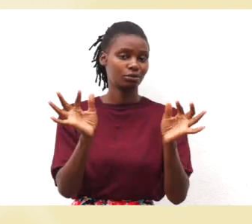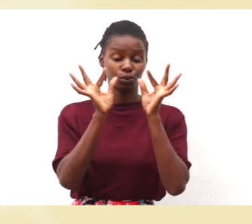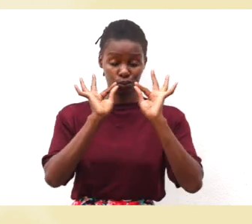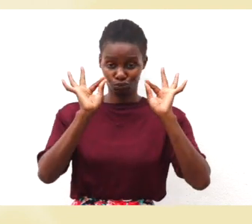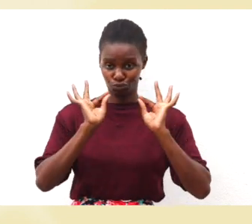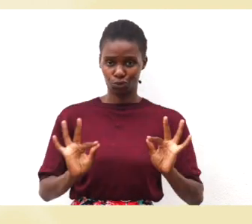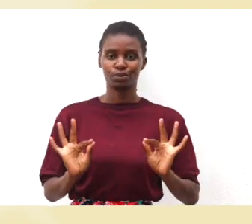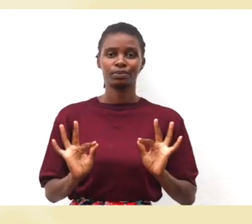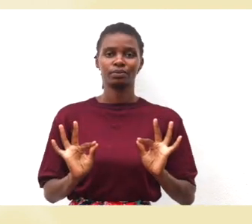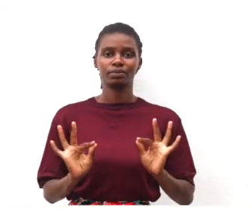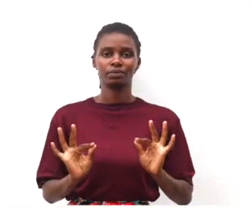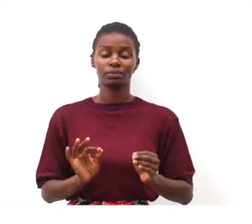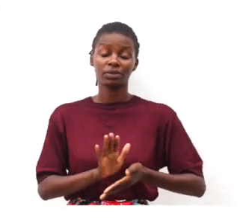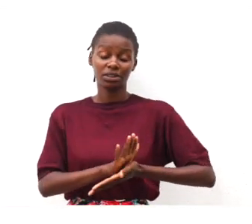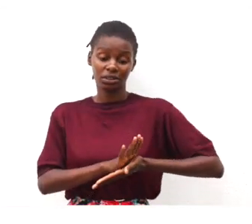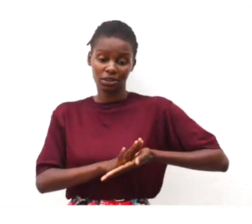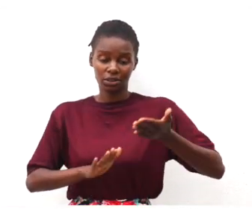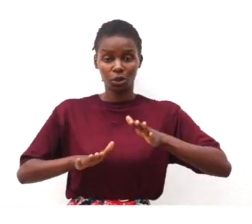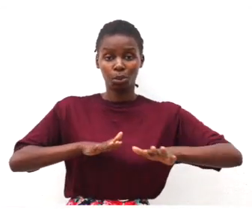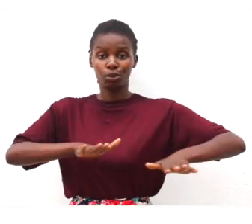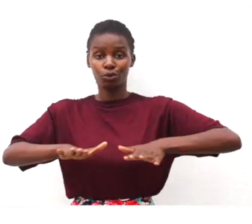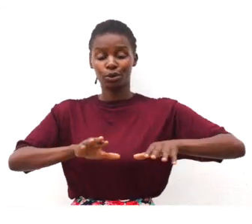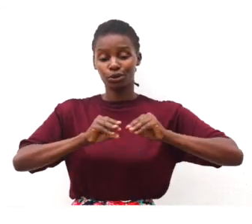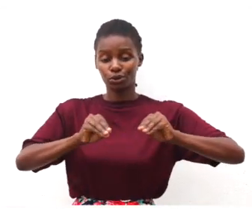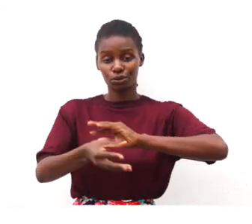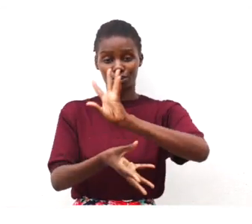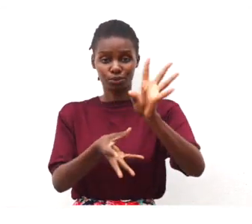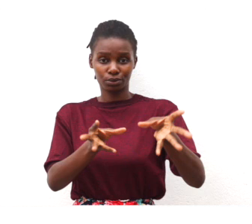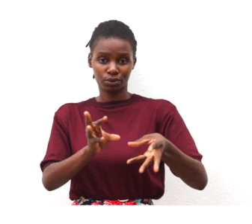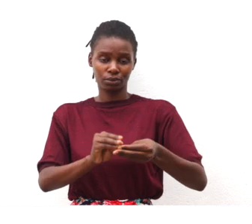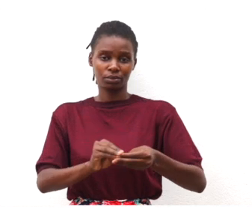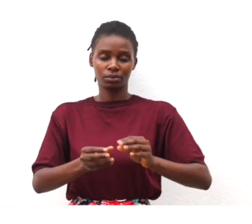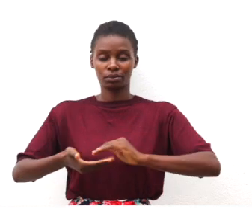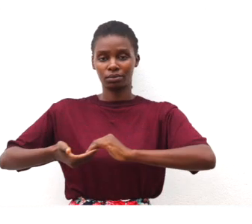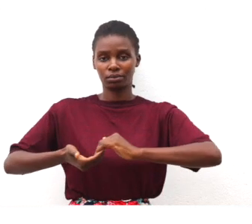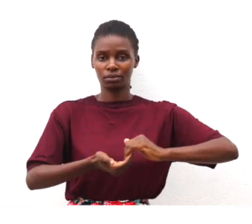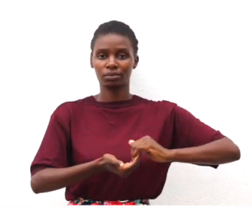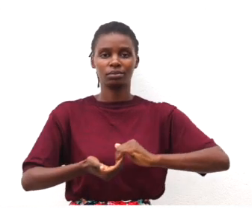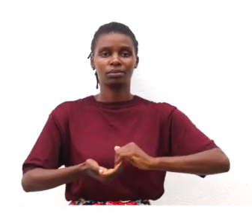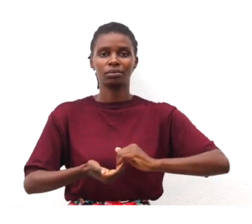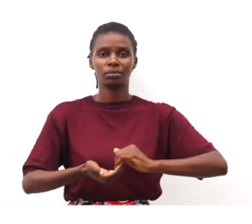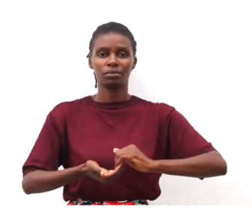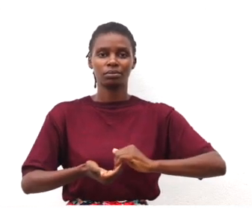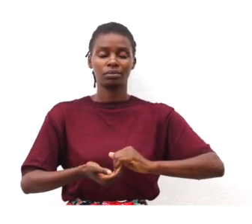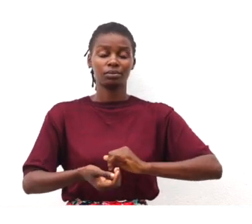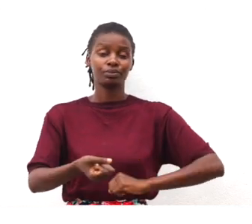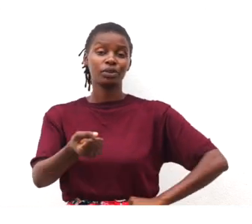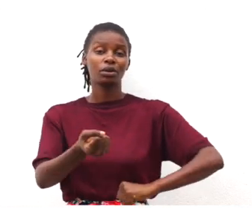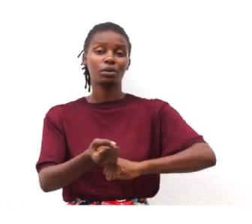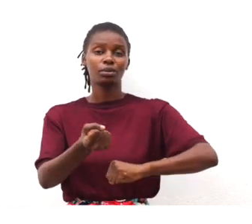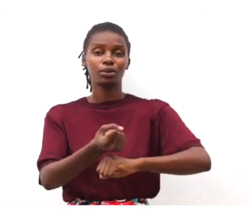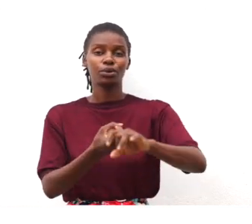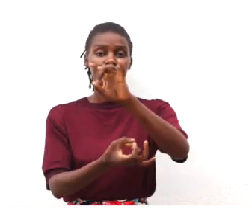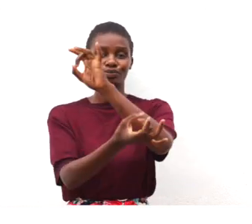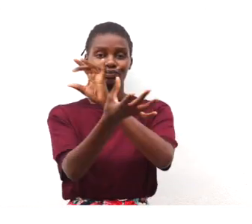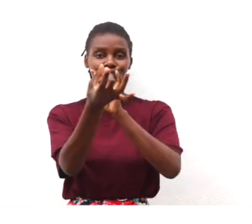e de qualidade. Uma iniciativa do Movimento de Educação para Todos. Parceiros. Com